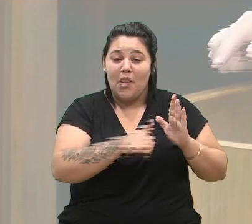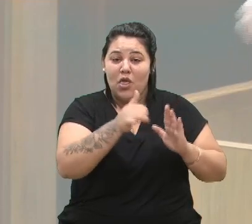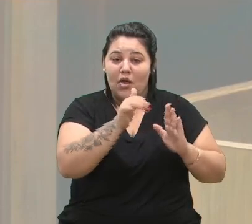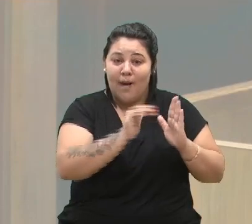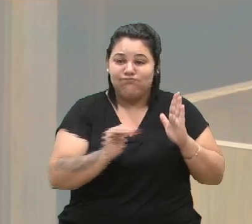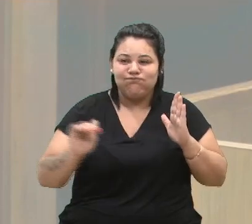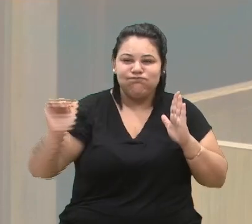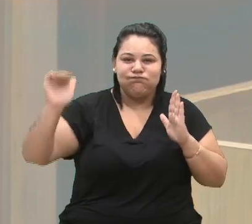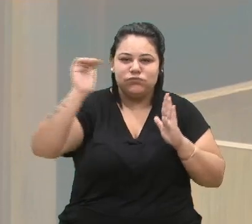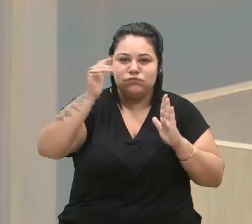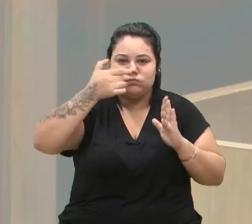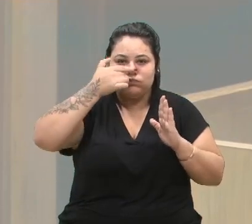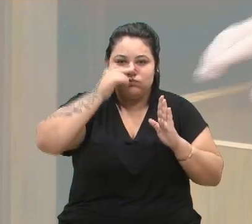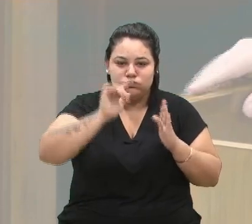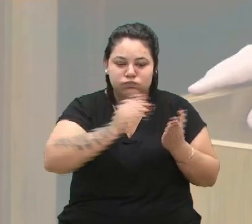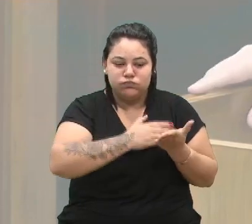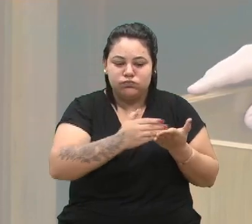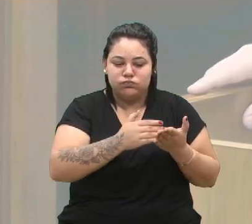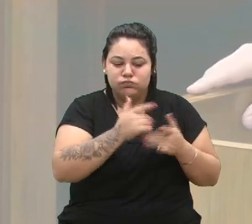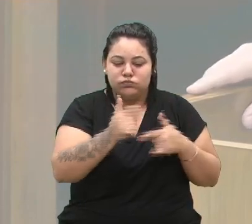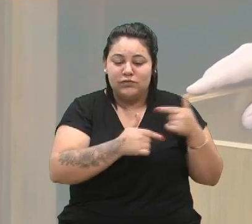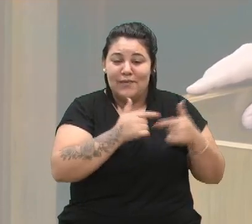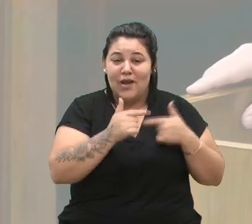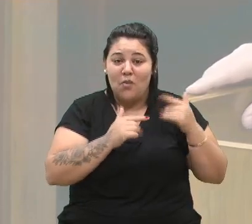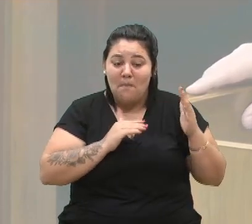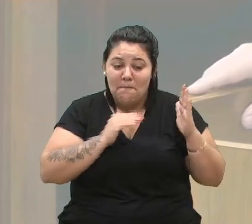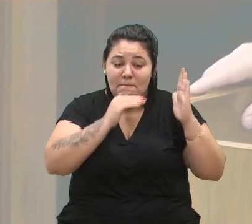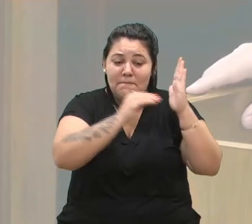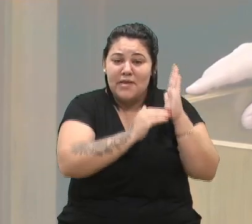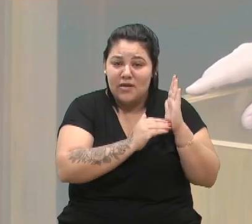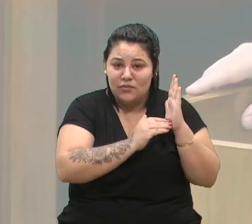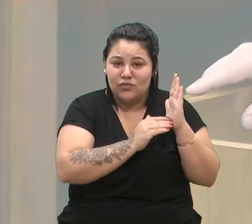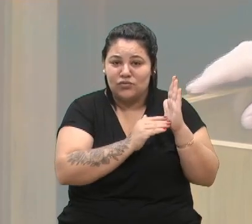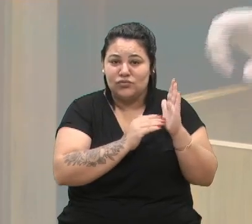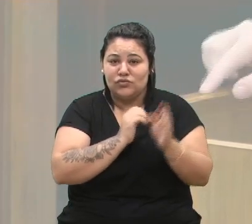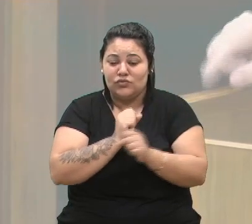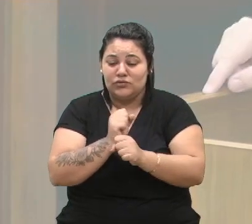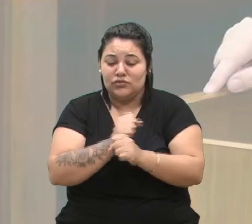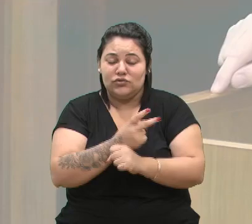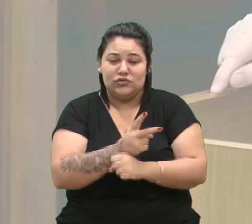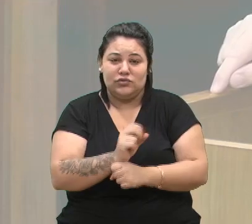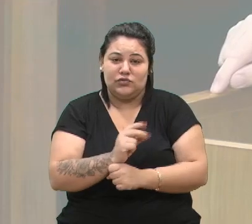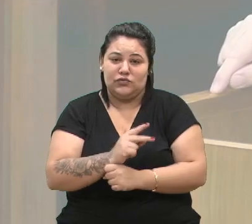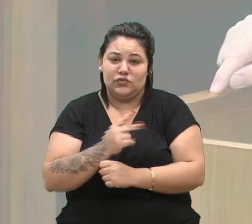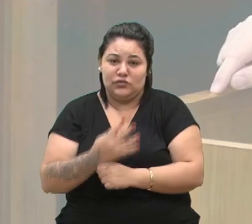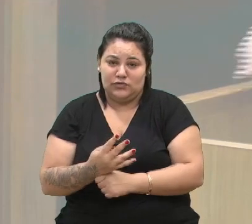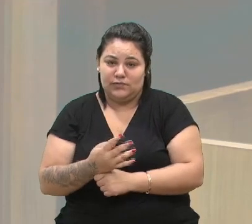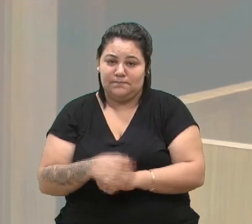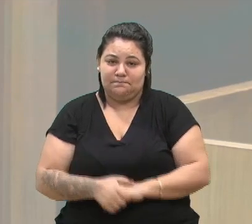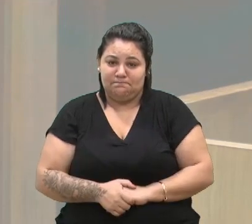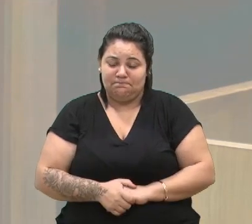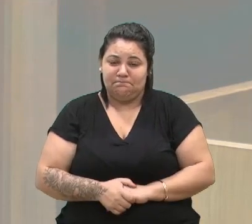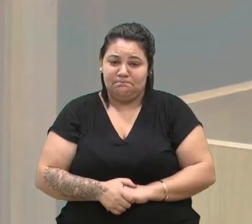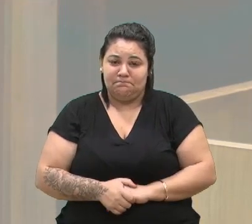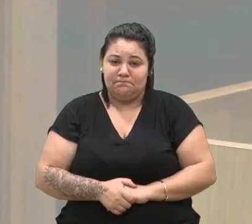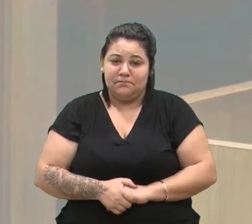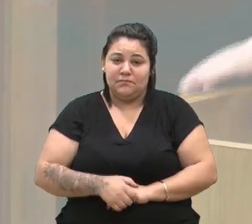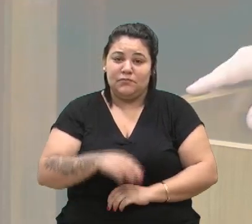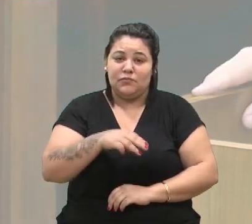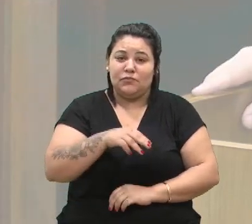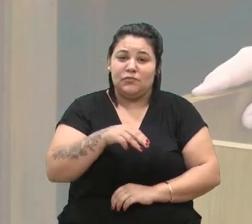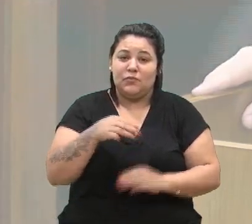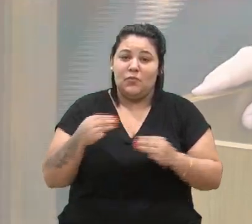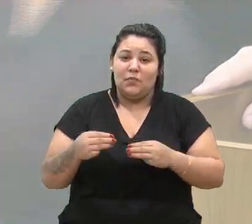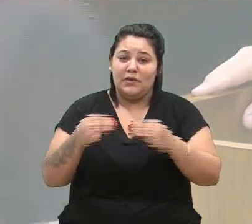garantir o funcionamento mínimo em 2024. O Ministério da Fazenda argumenta pela